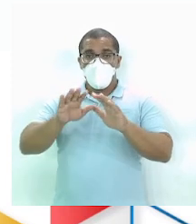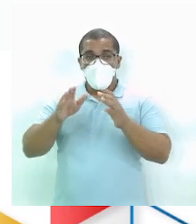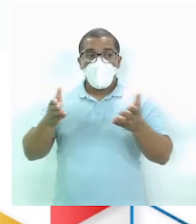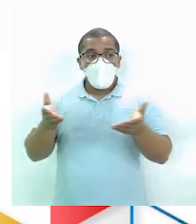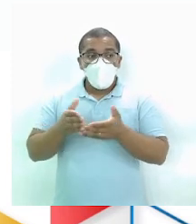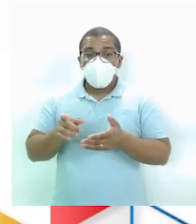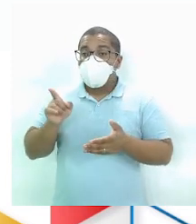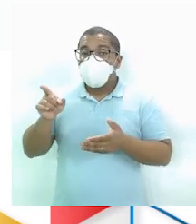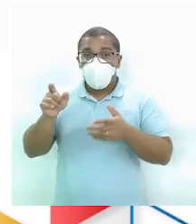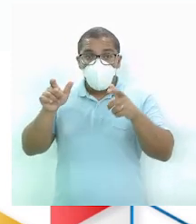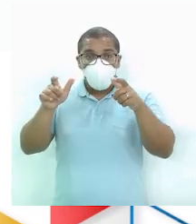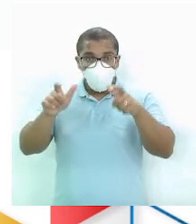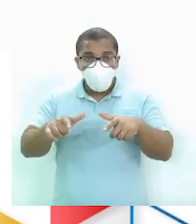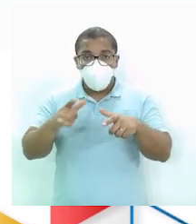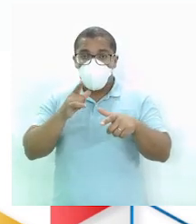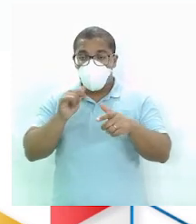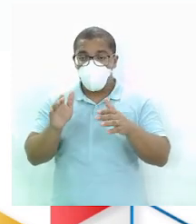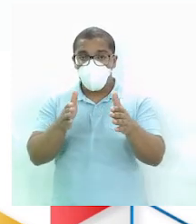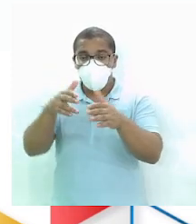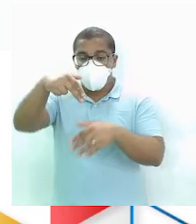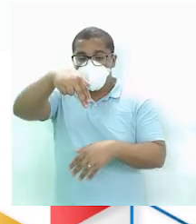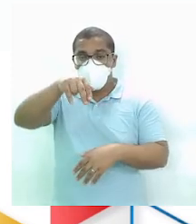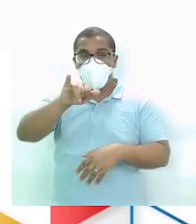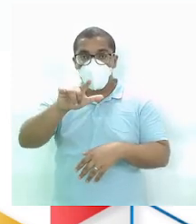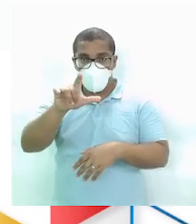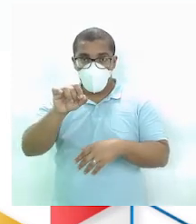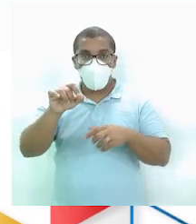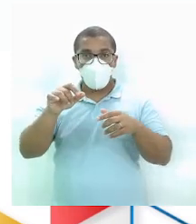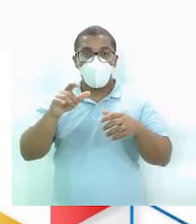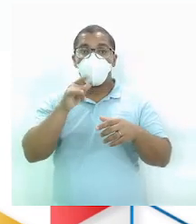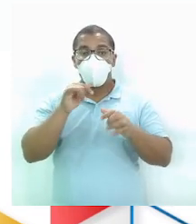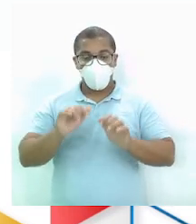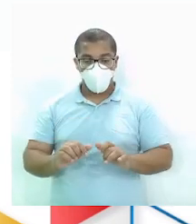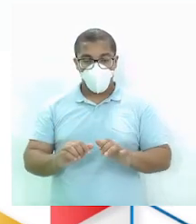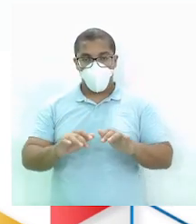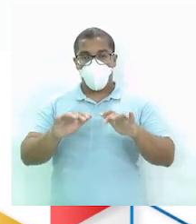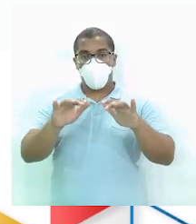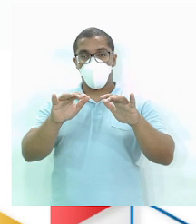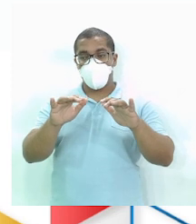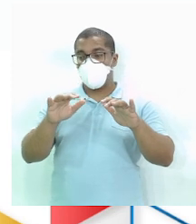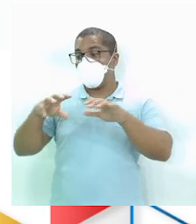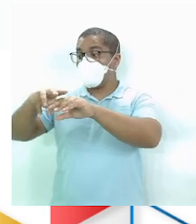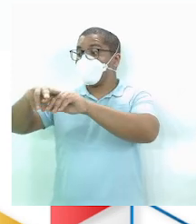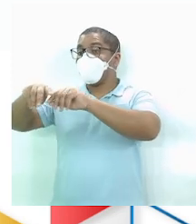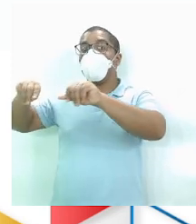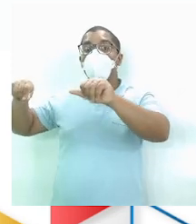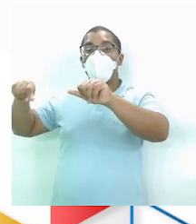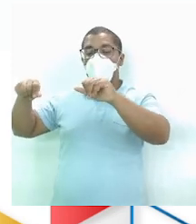Nilo Como eu falei Ele sofria as inundações E aí as terras iriam